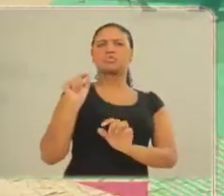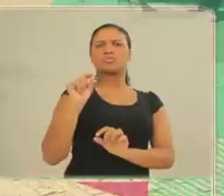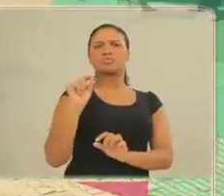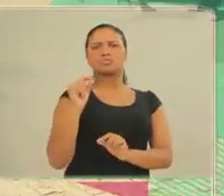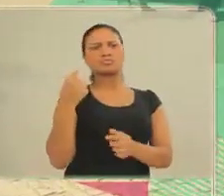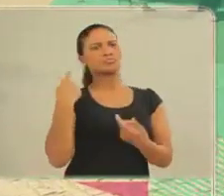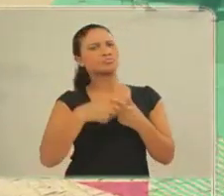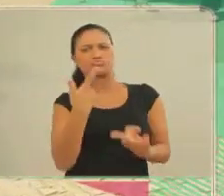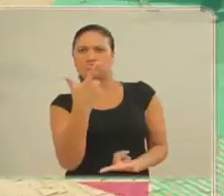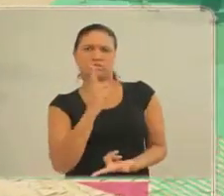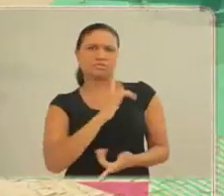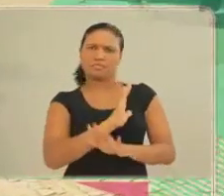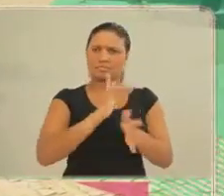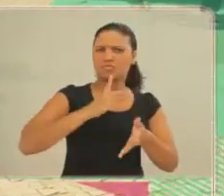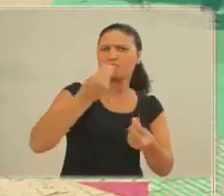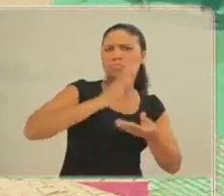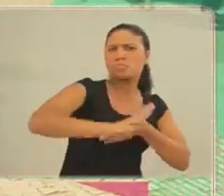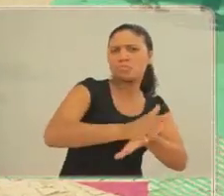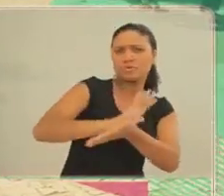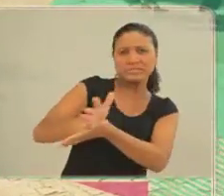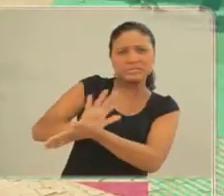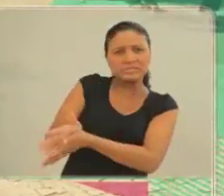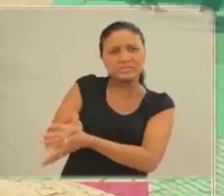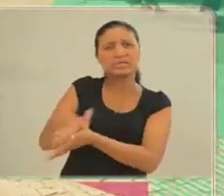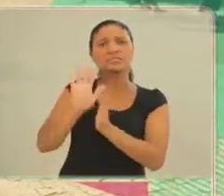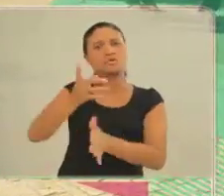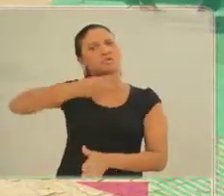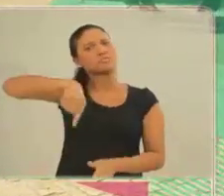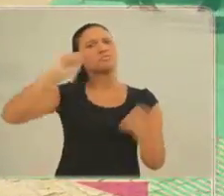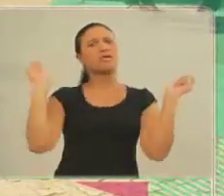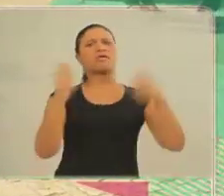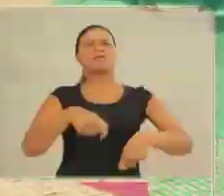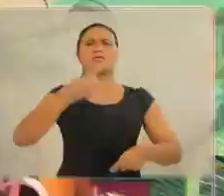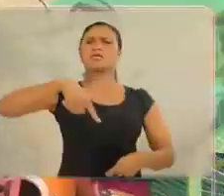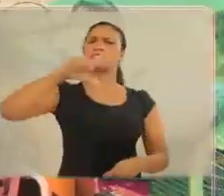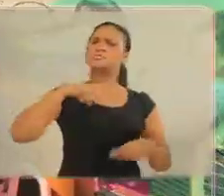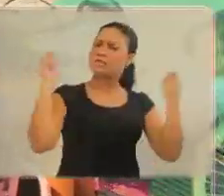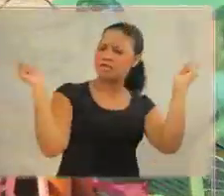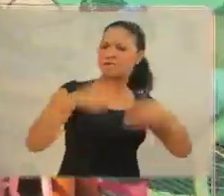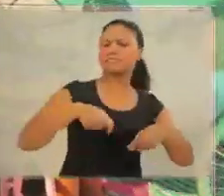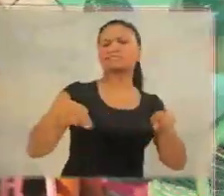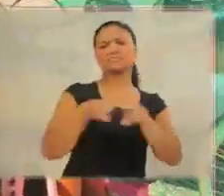existe muito preconceito, né? E as pessoas têm que ver que a gente também é capaz.